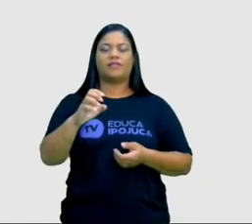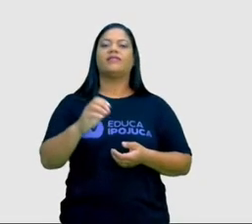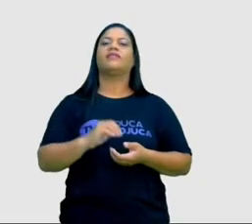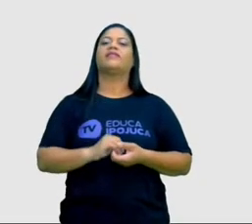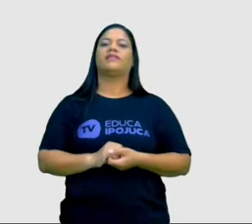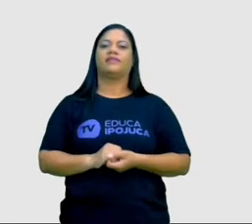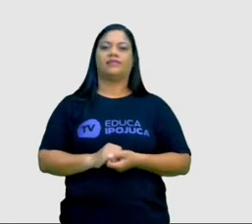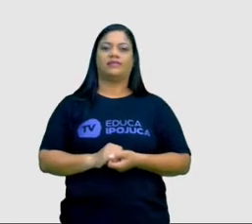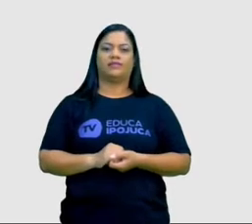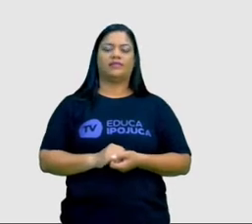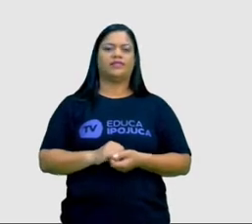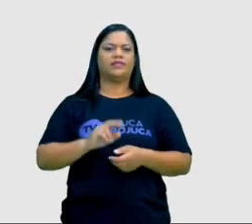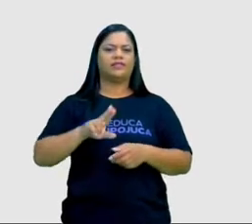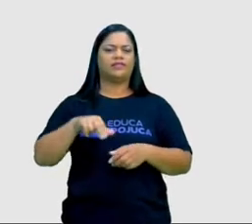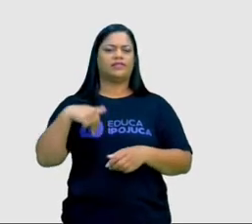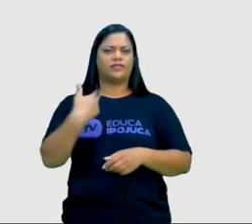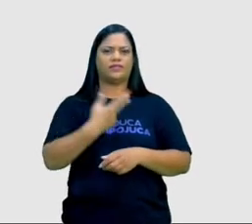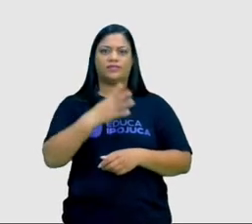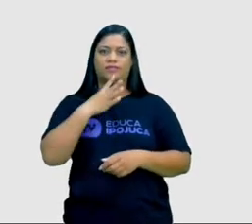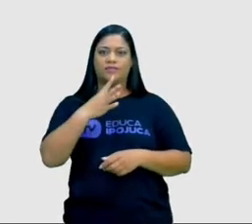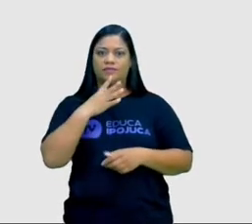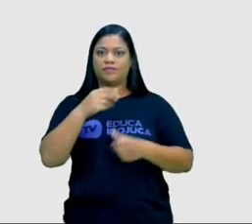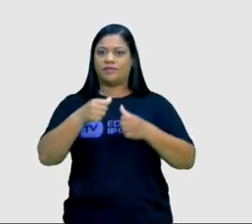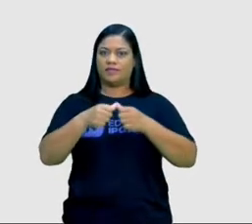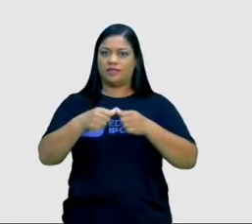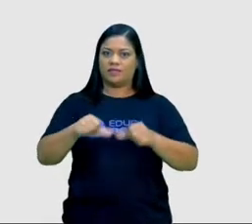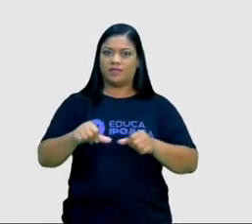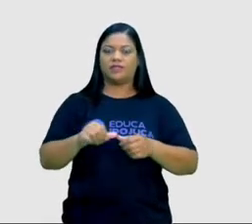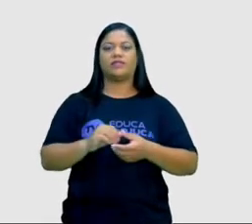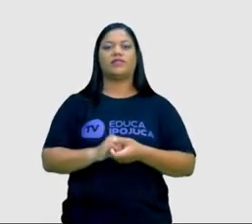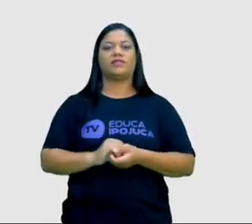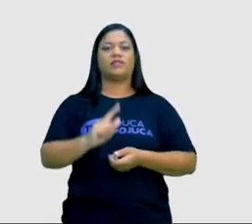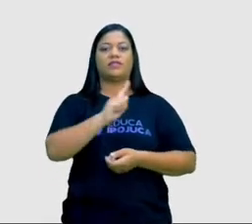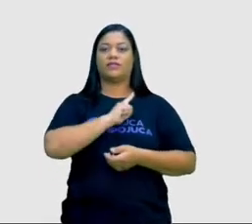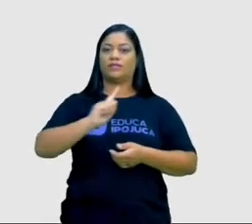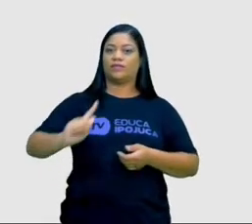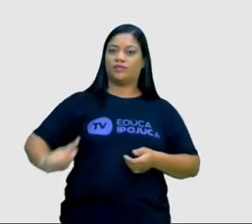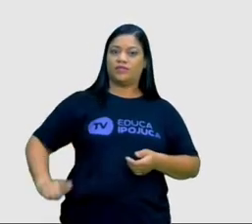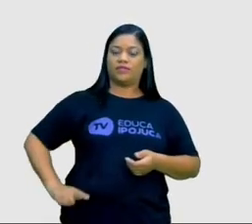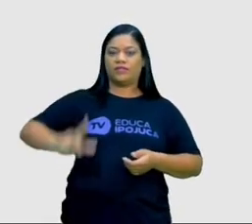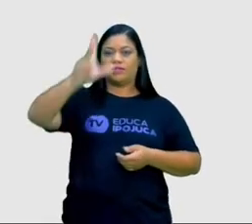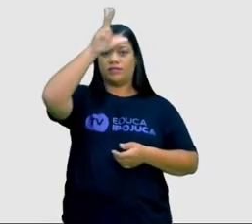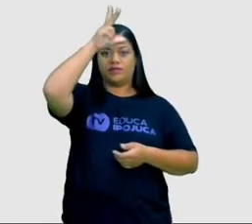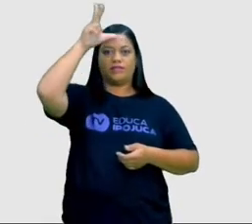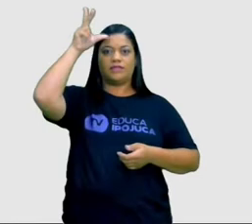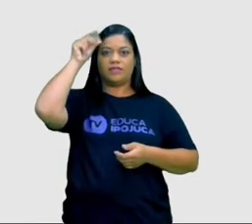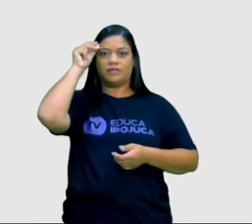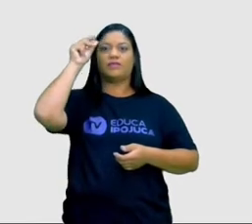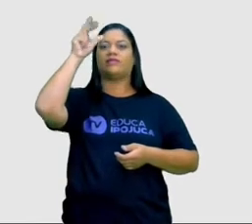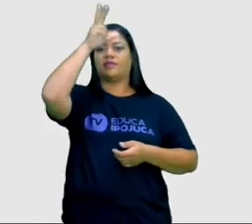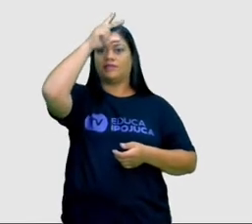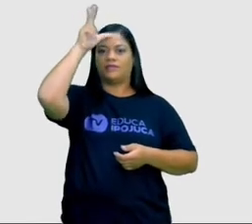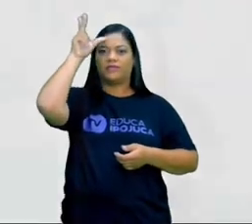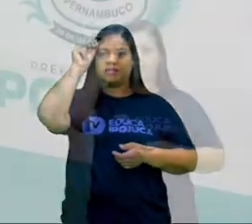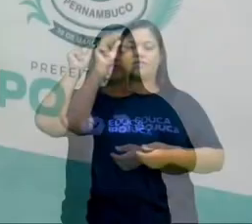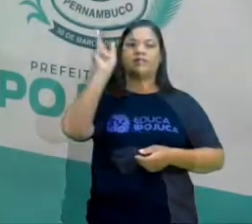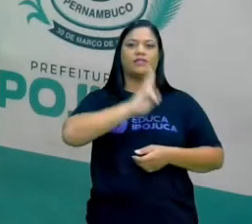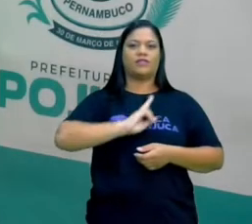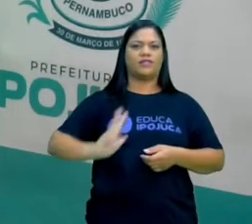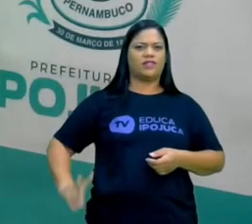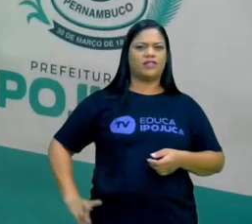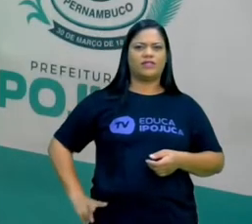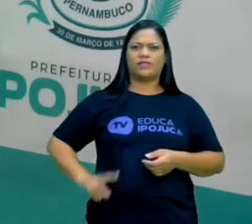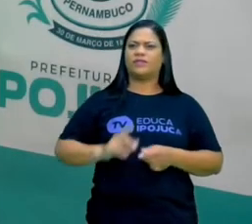Ipojuca sede, quando a gente chama, é onde fica localizada a sede do governo, a prefeitura, a câmara dos vereadores, o fórum,